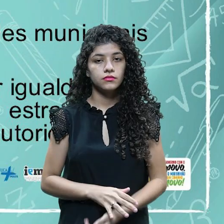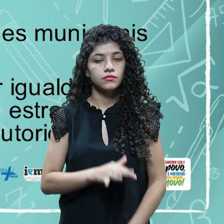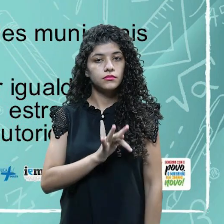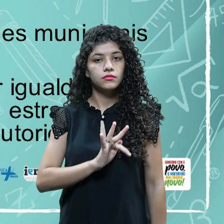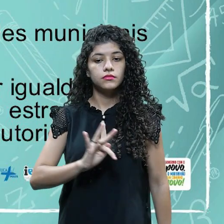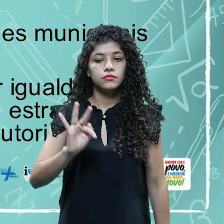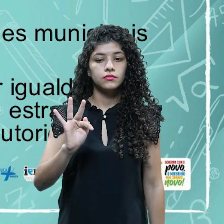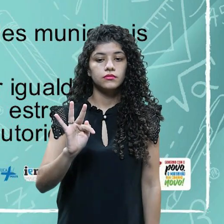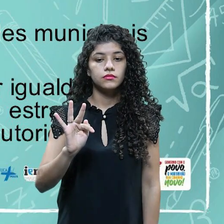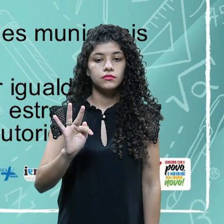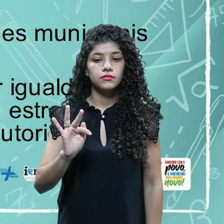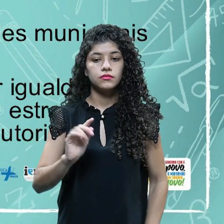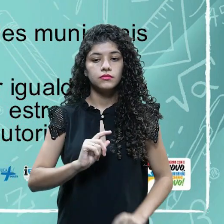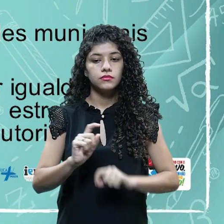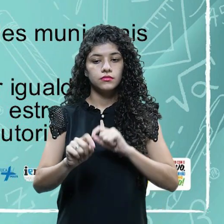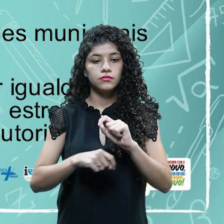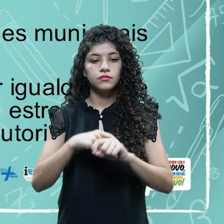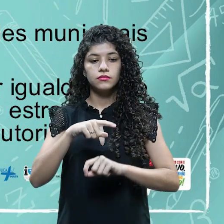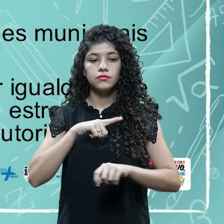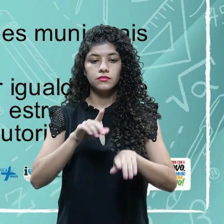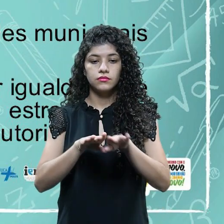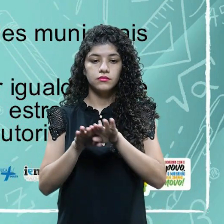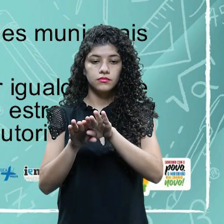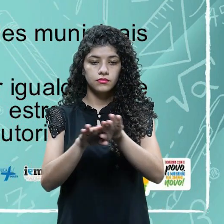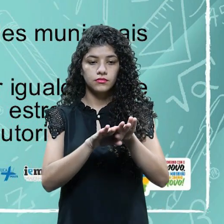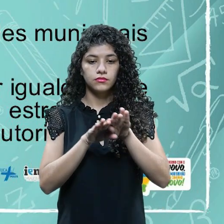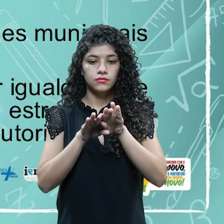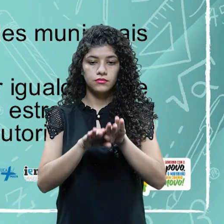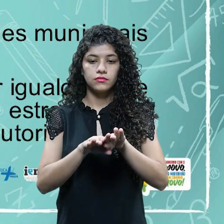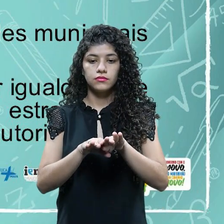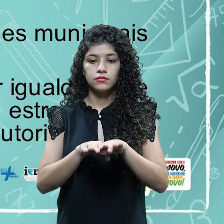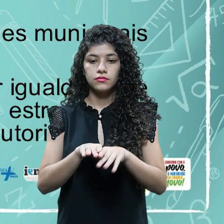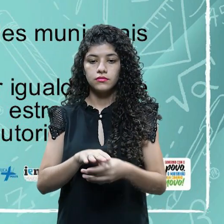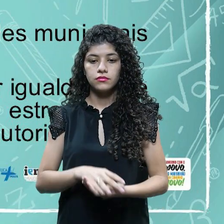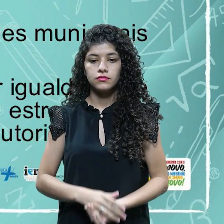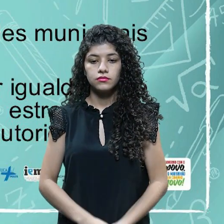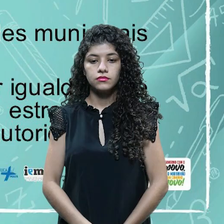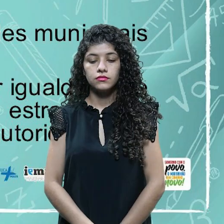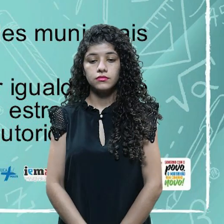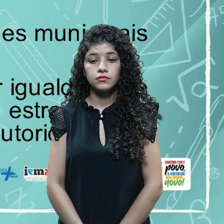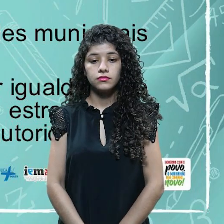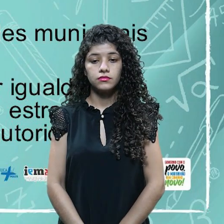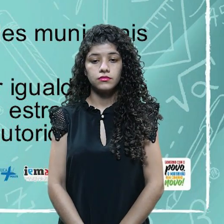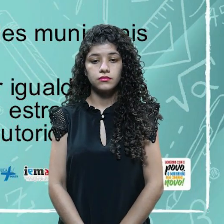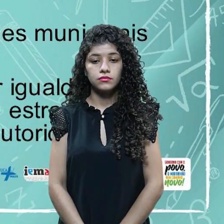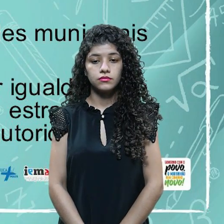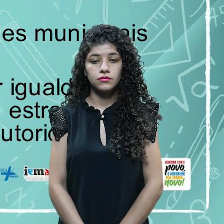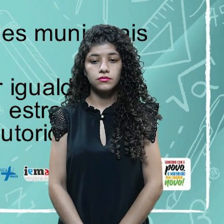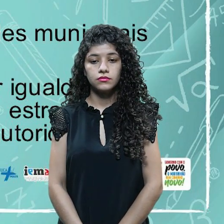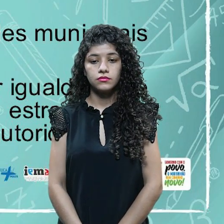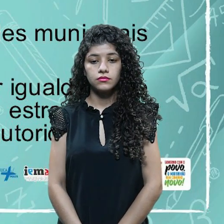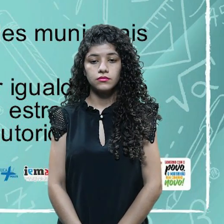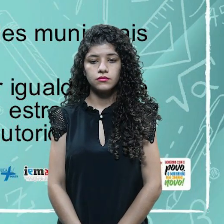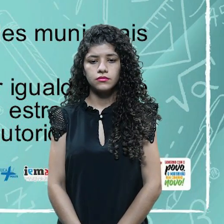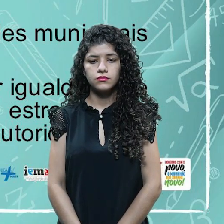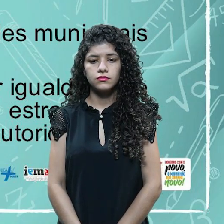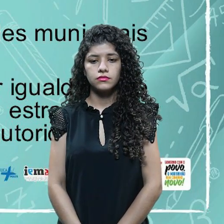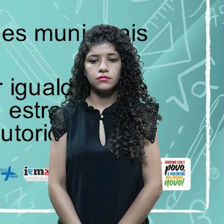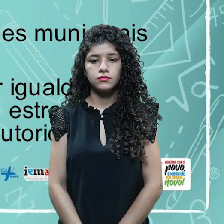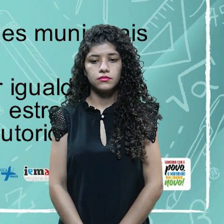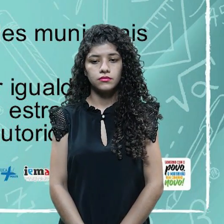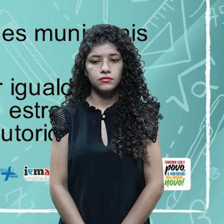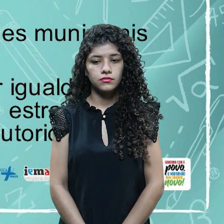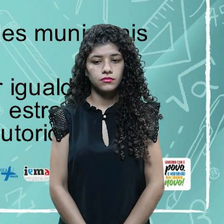Que houver a igualdade de categoria, A precedência será a seguinte. A primeira. Primeiro, estrangeiros, se tiver